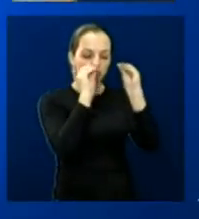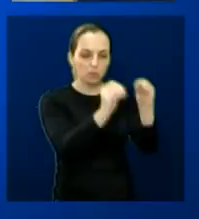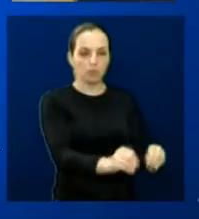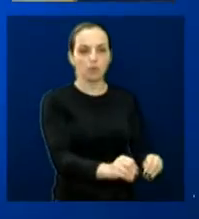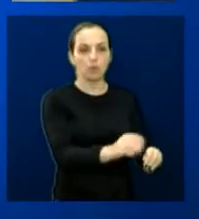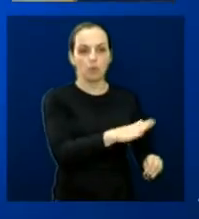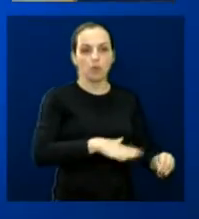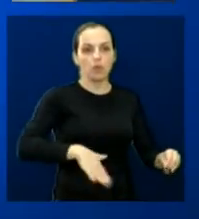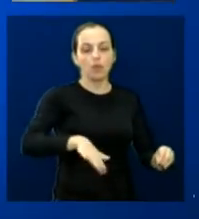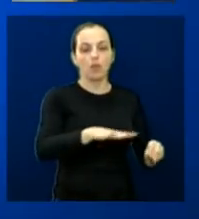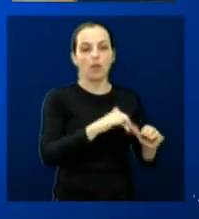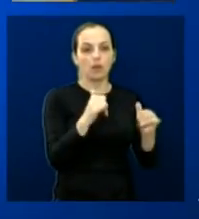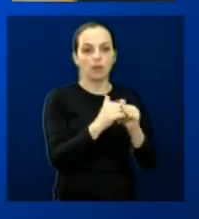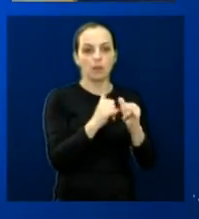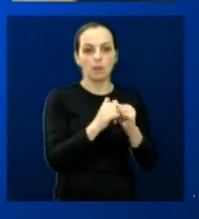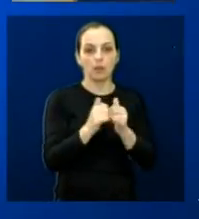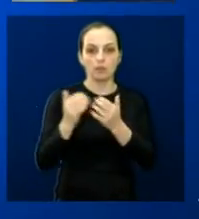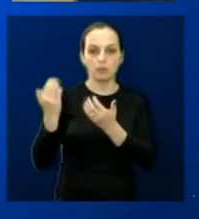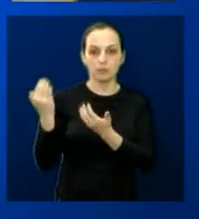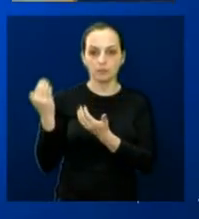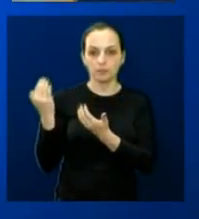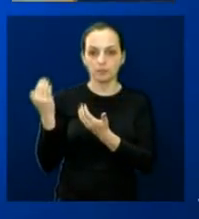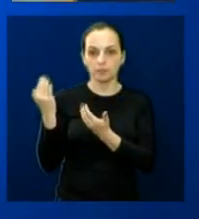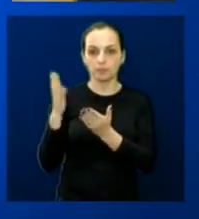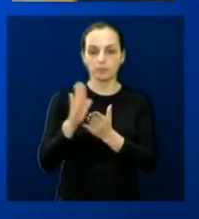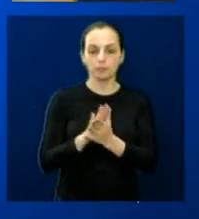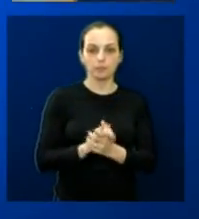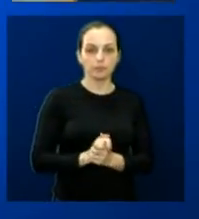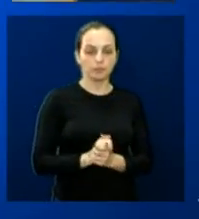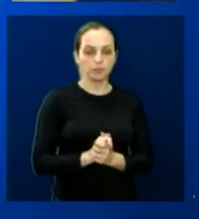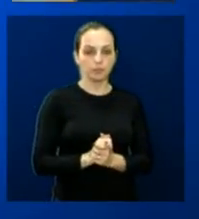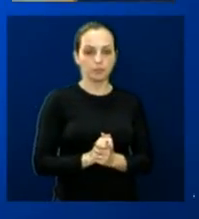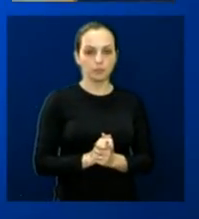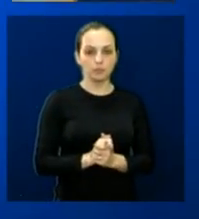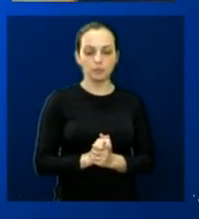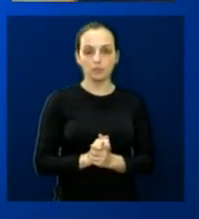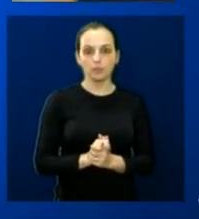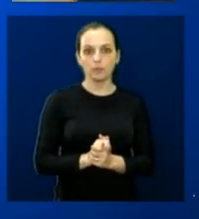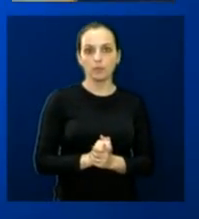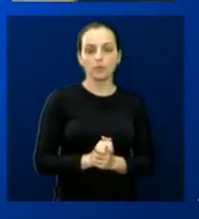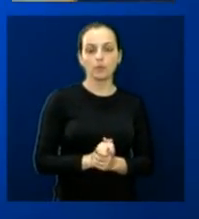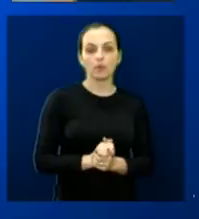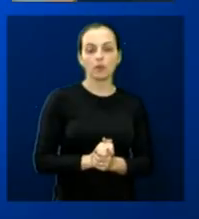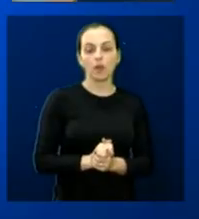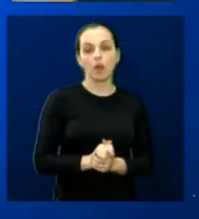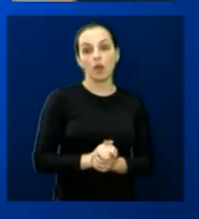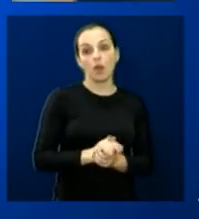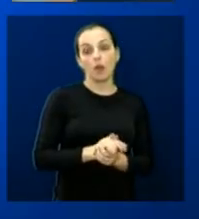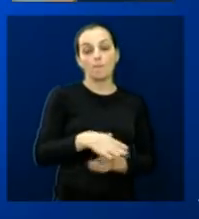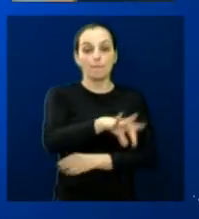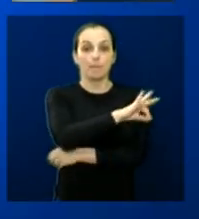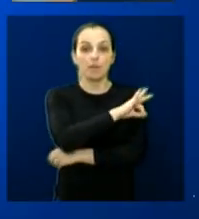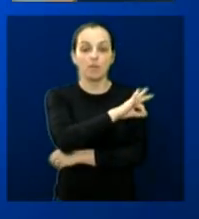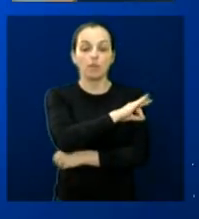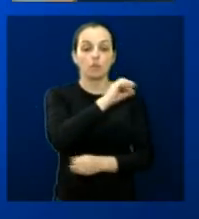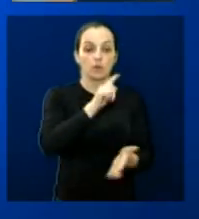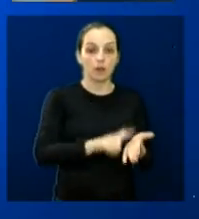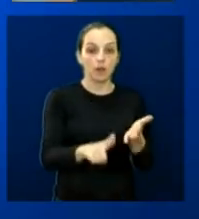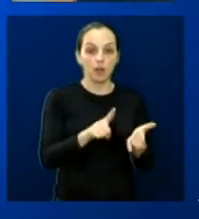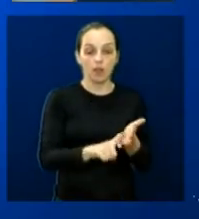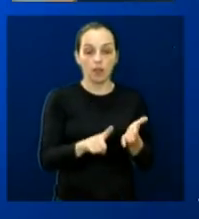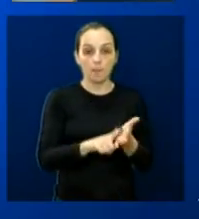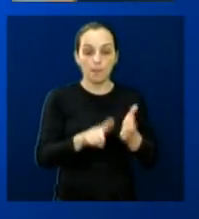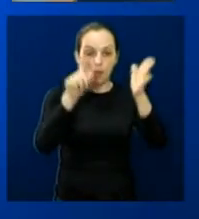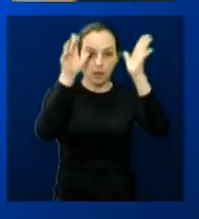eles jogaram na praça. O poder público fazia limpeza e, sem demora, logo